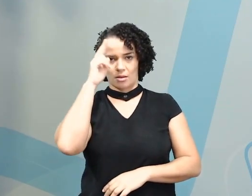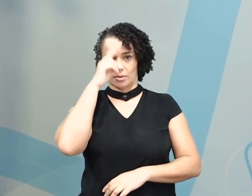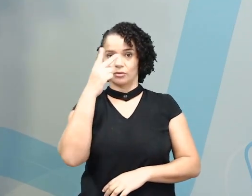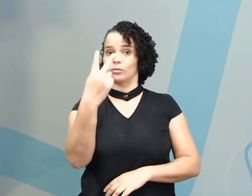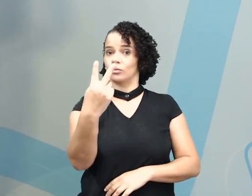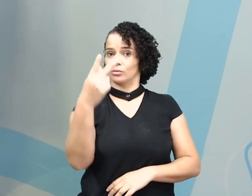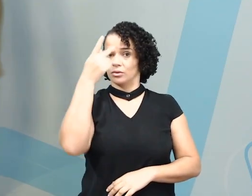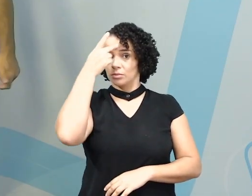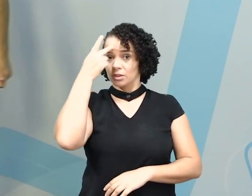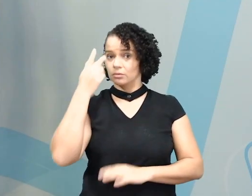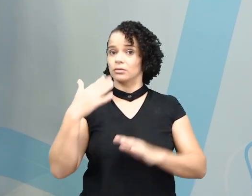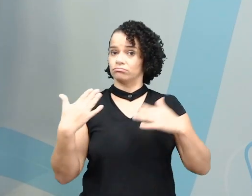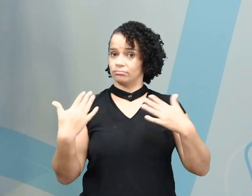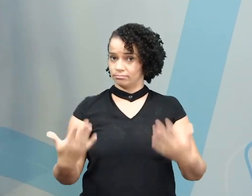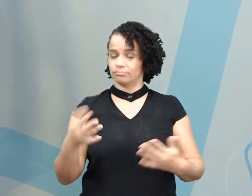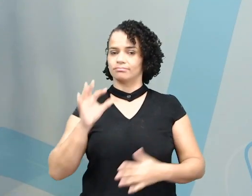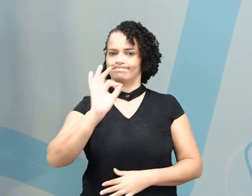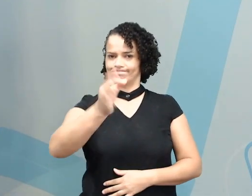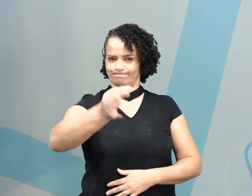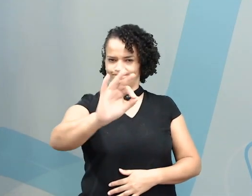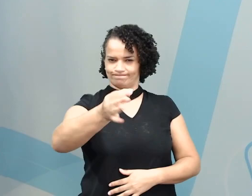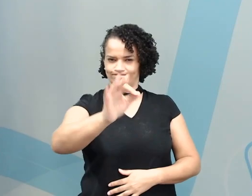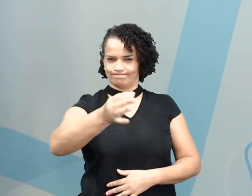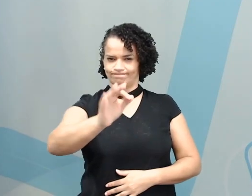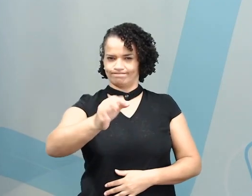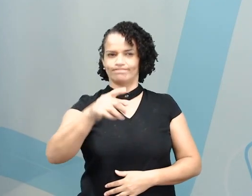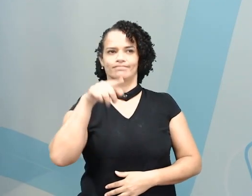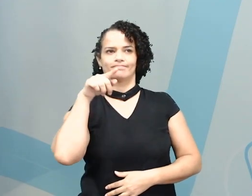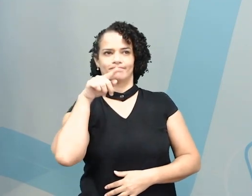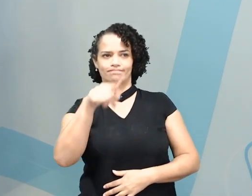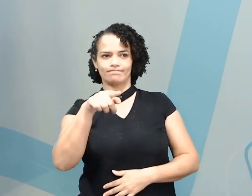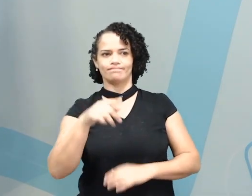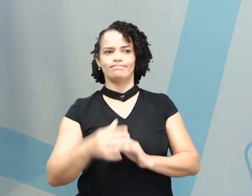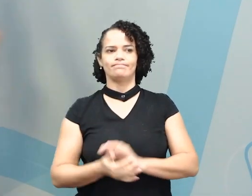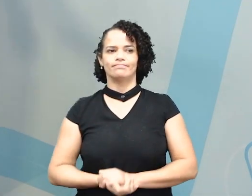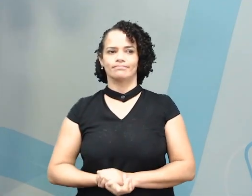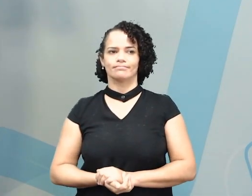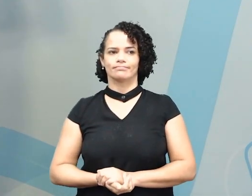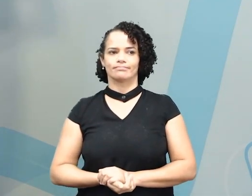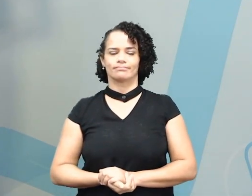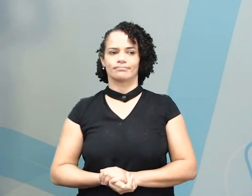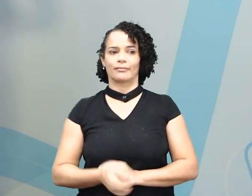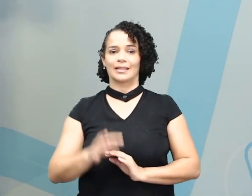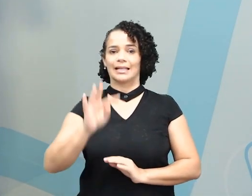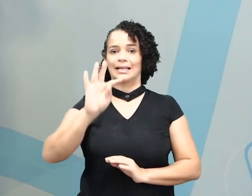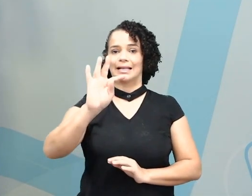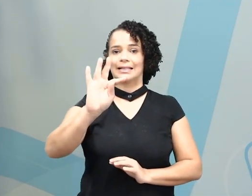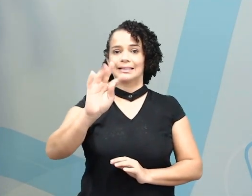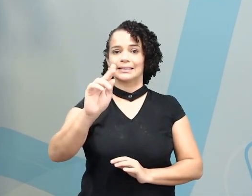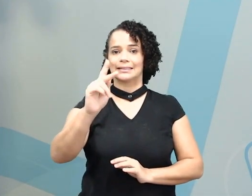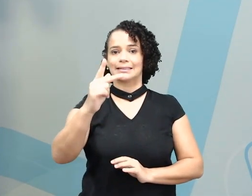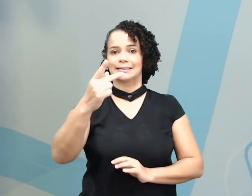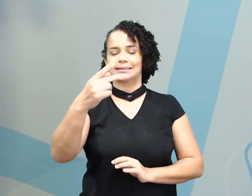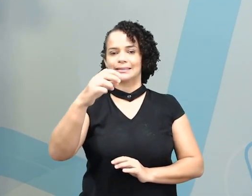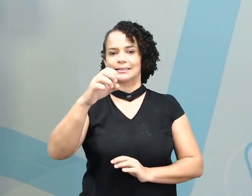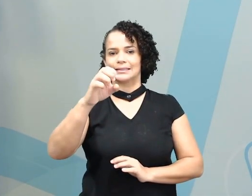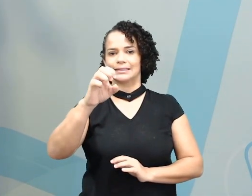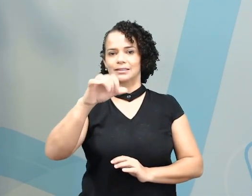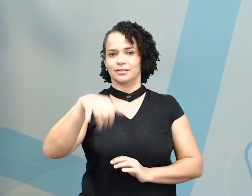Isso mesmo! They are scientists. Repitam comigo. They are